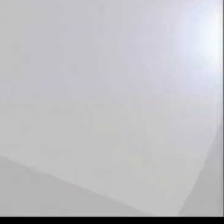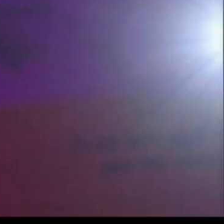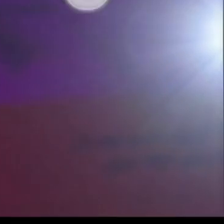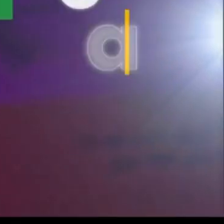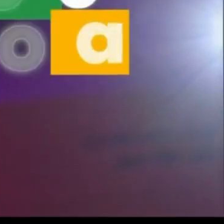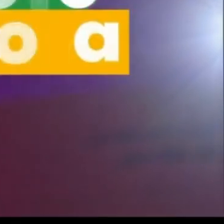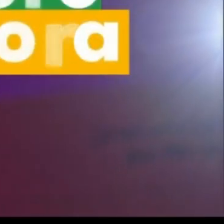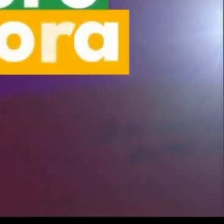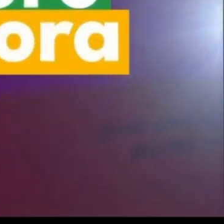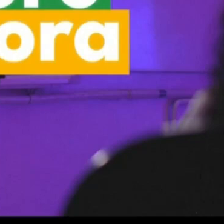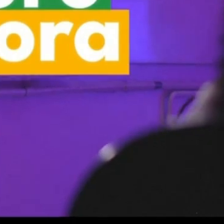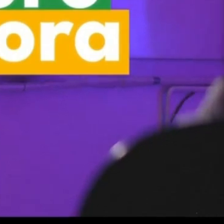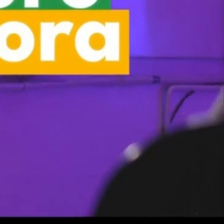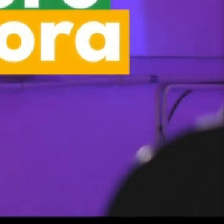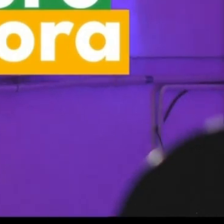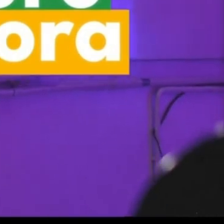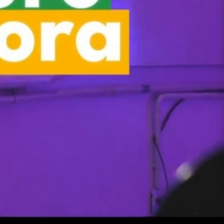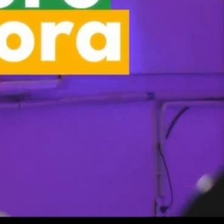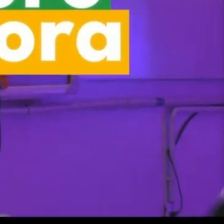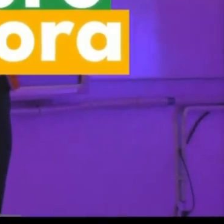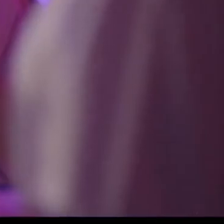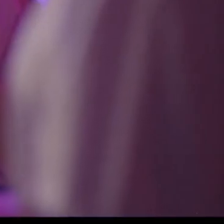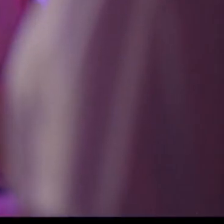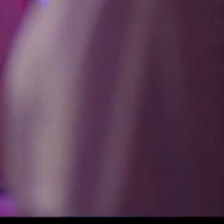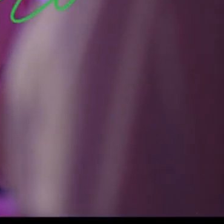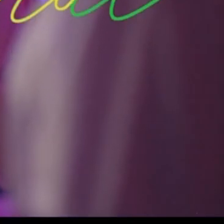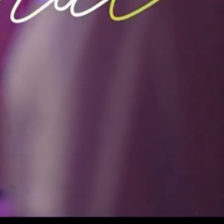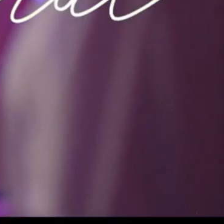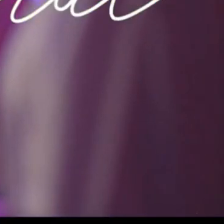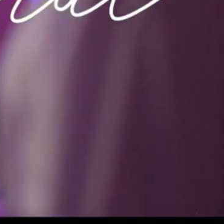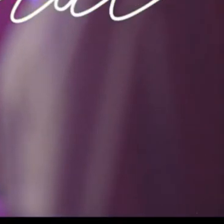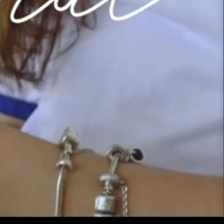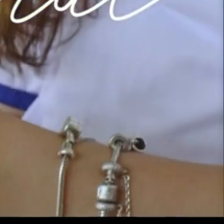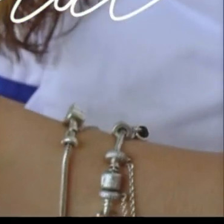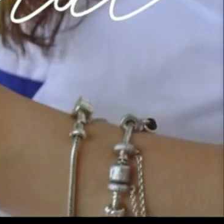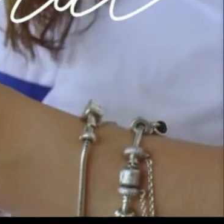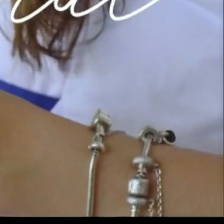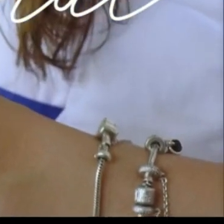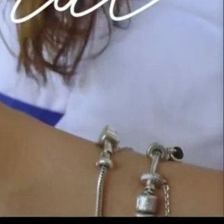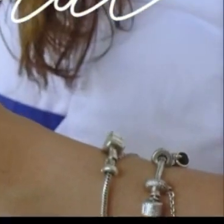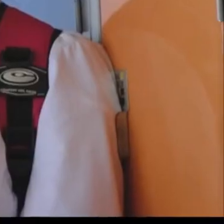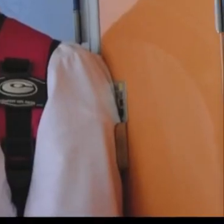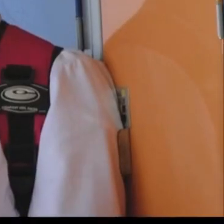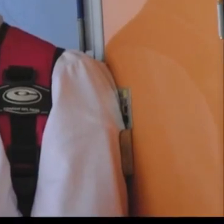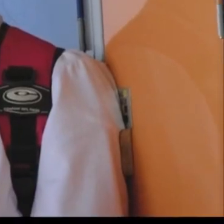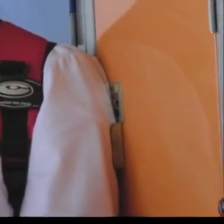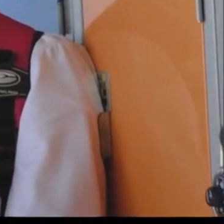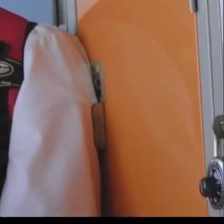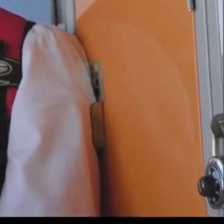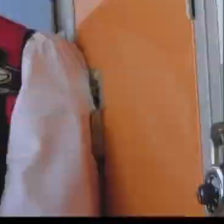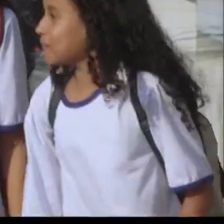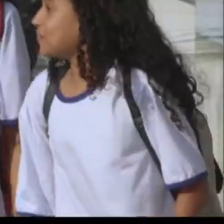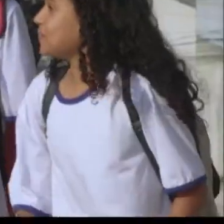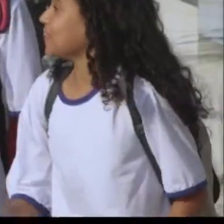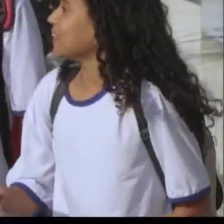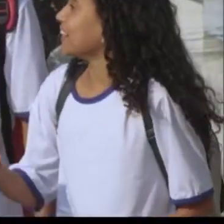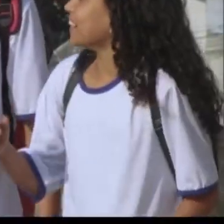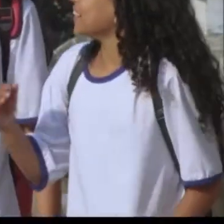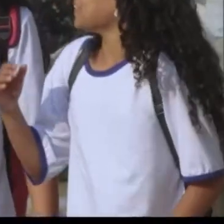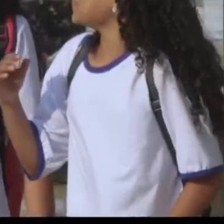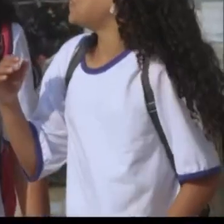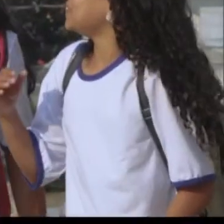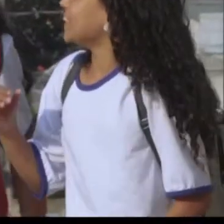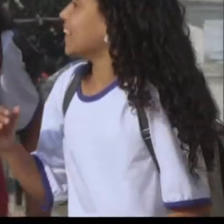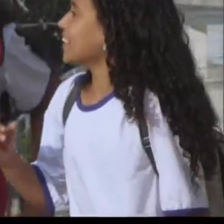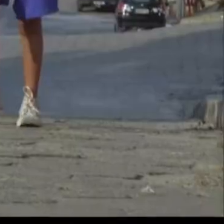O programa O Futuro é Agora vai implantar o ensino em tempo integral em 100% da rede de ensino médio. 100 novas escolas